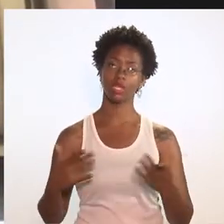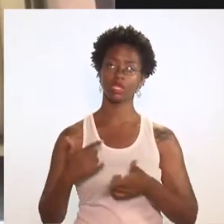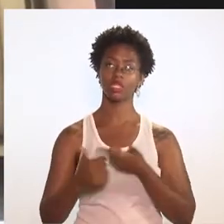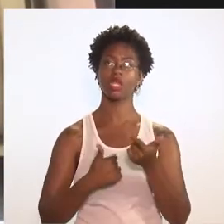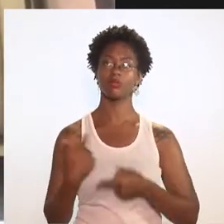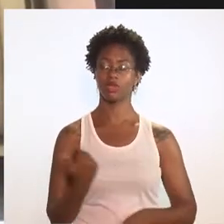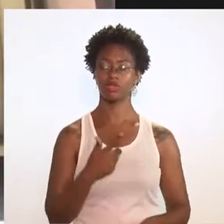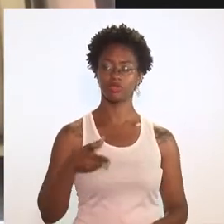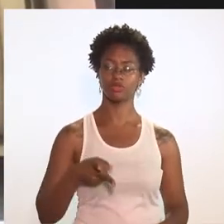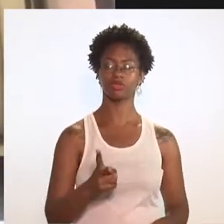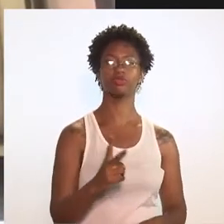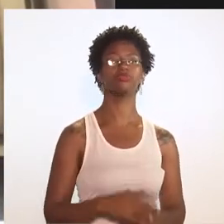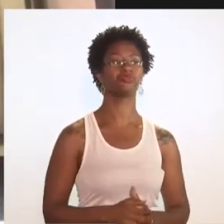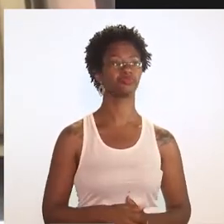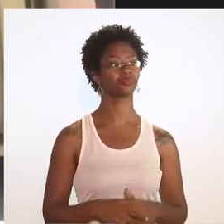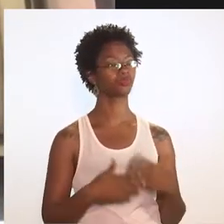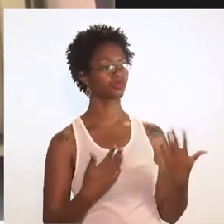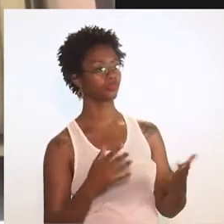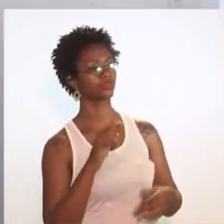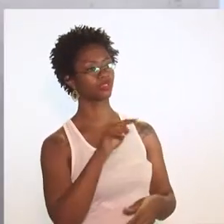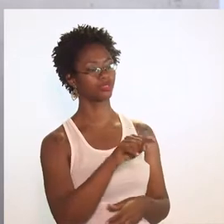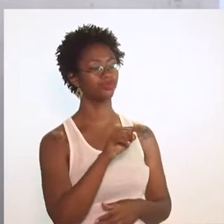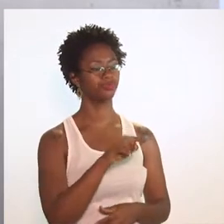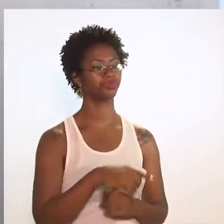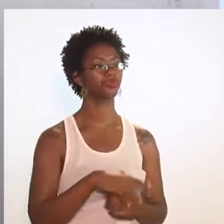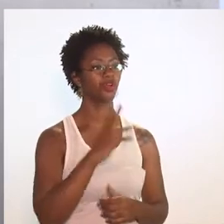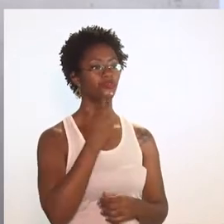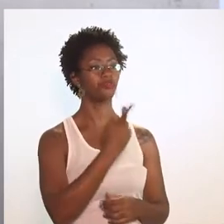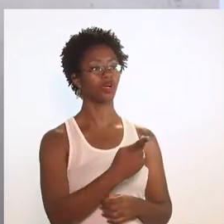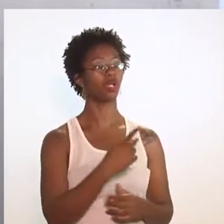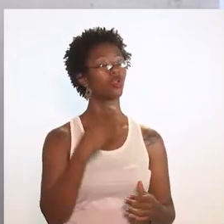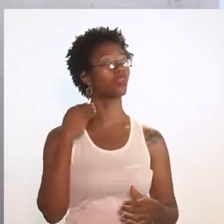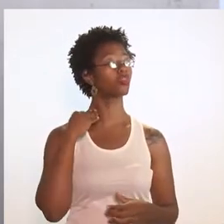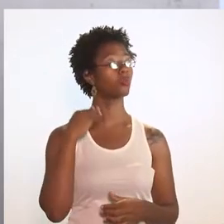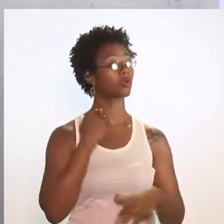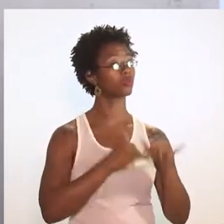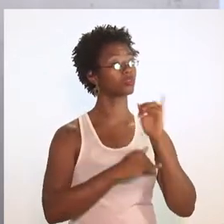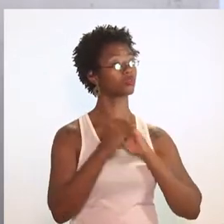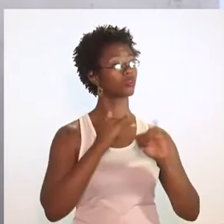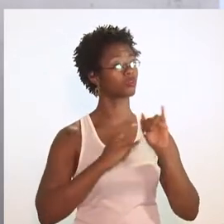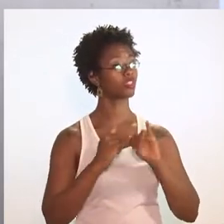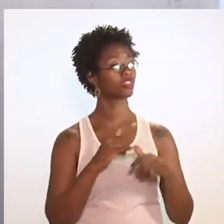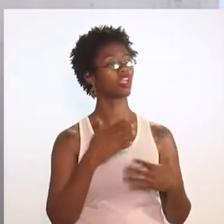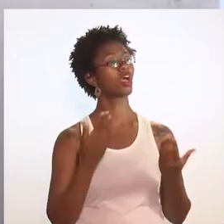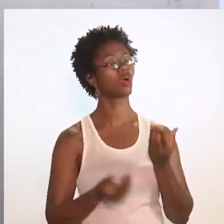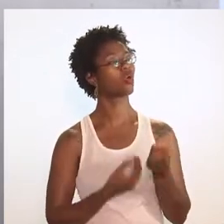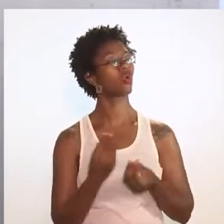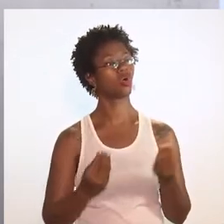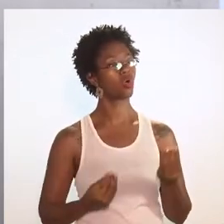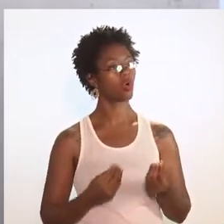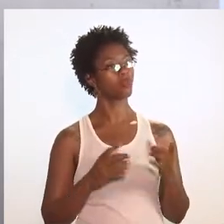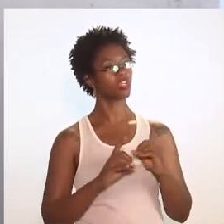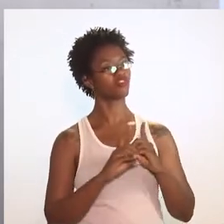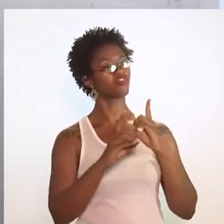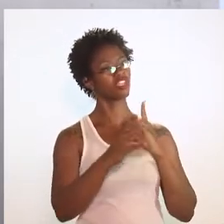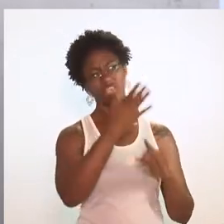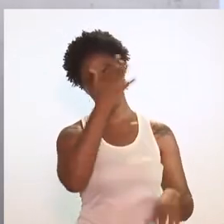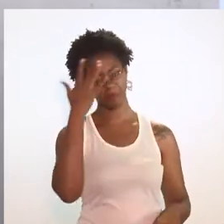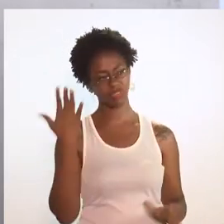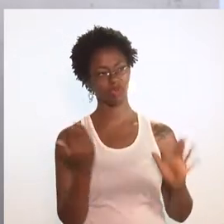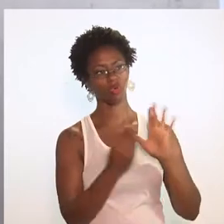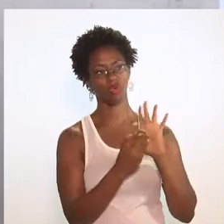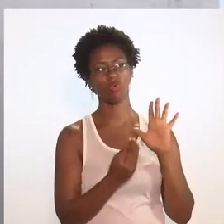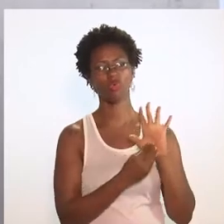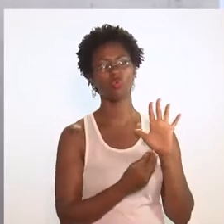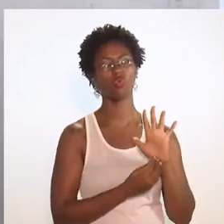É esse o trabalho que a gente está seguindo. E nessa questão, assim, você falou do banco de talentos. Isso vai ser virtual? As pessoas vão poder